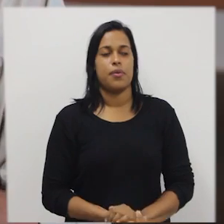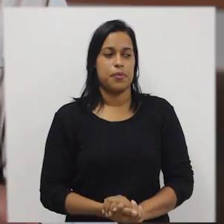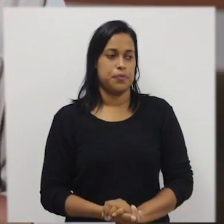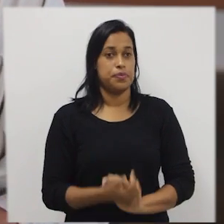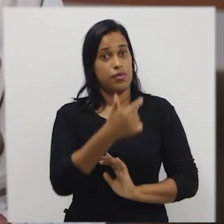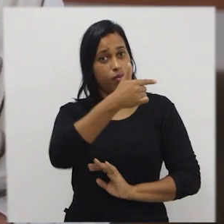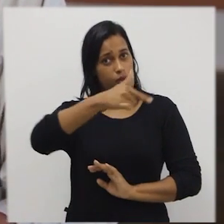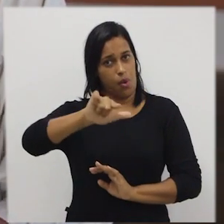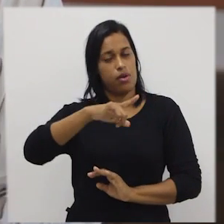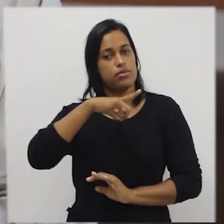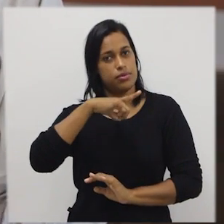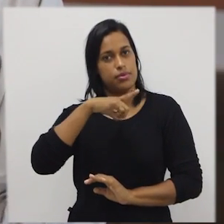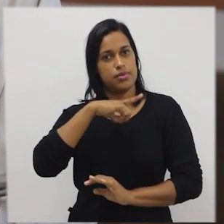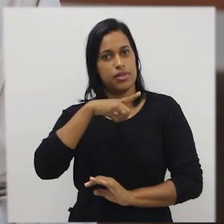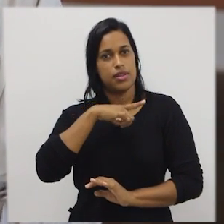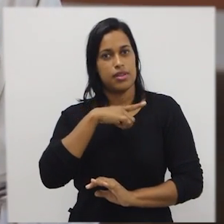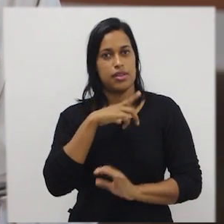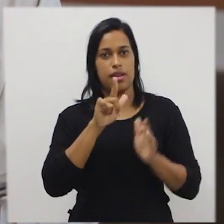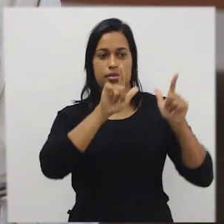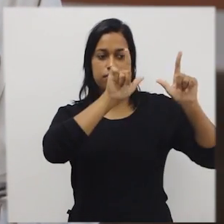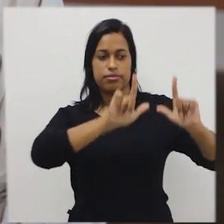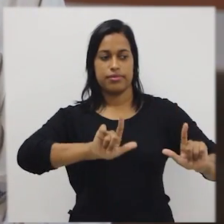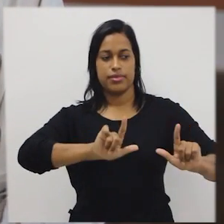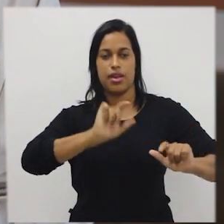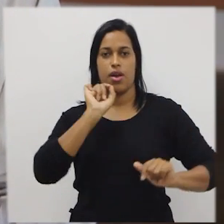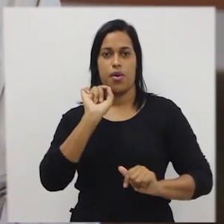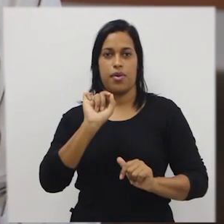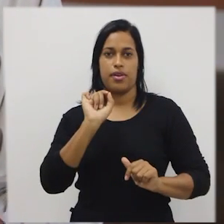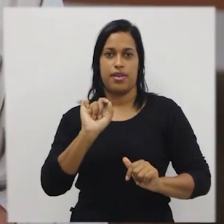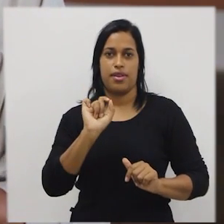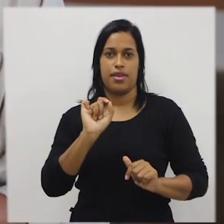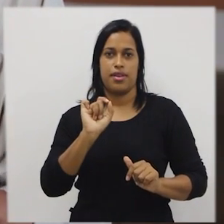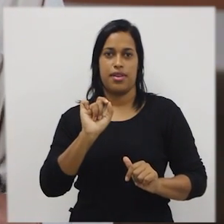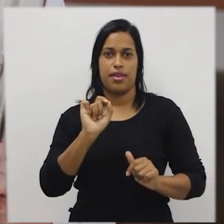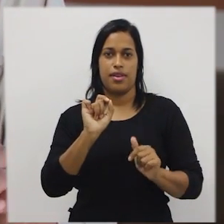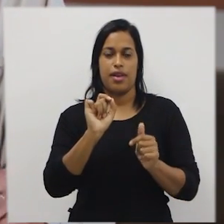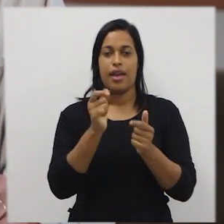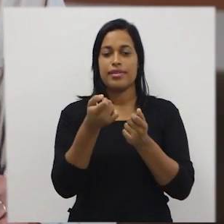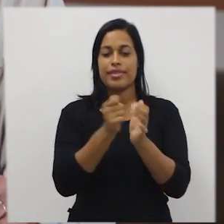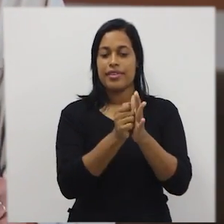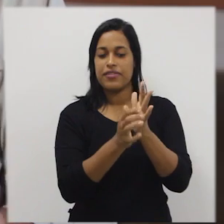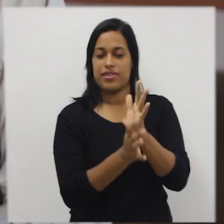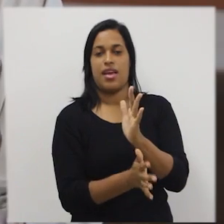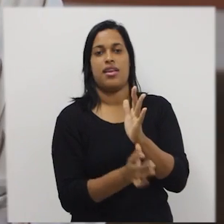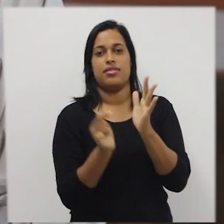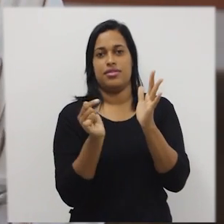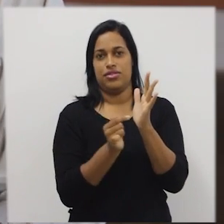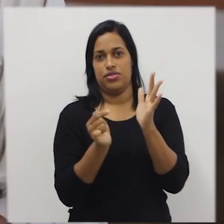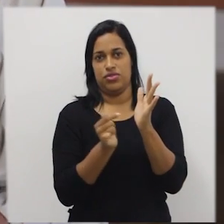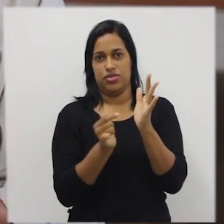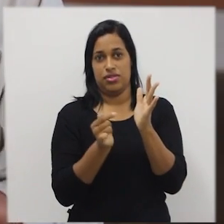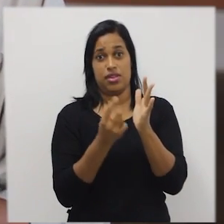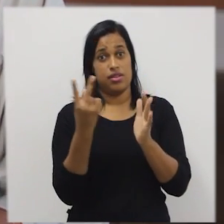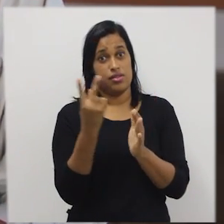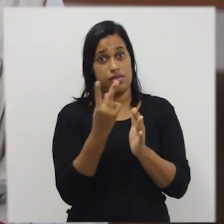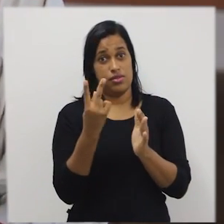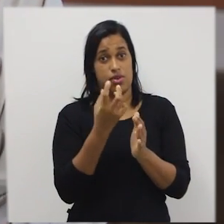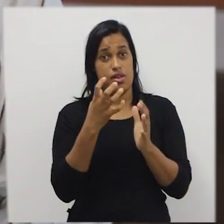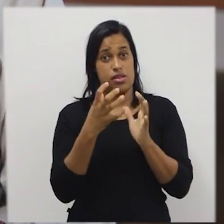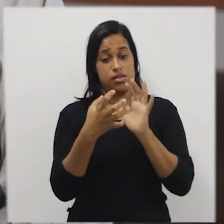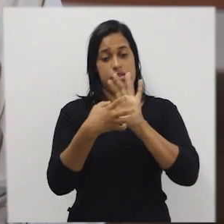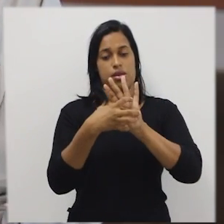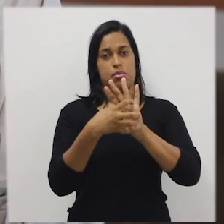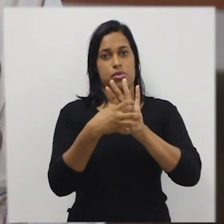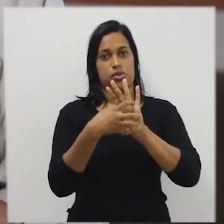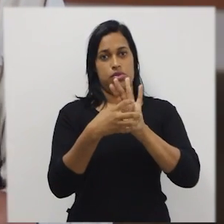O outro comando que nós estamos vendo agora na tela é o comando chamado de atribuição. Exigem dois símbolos que podem